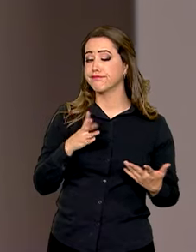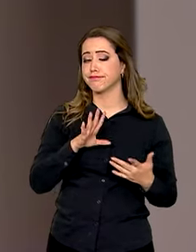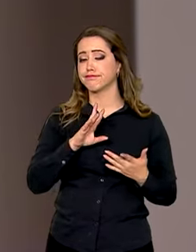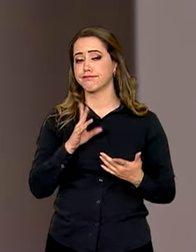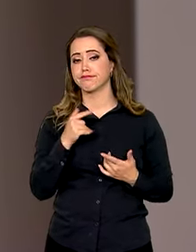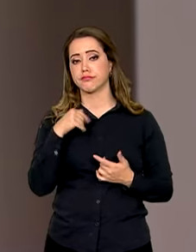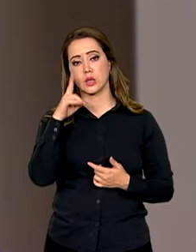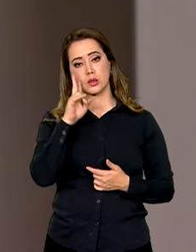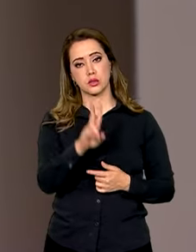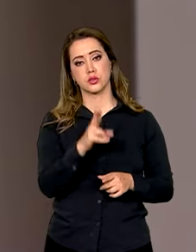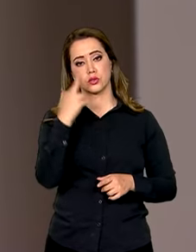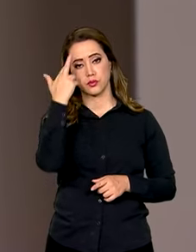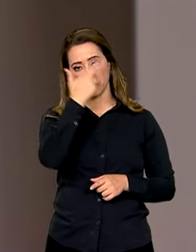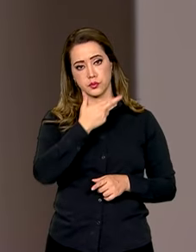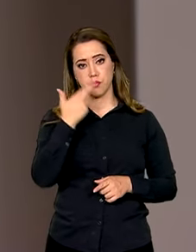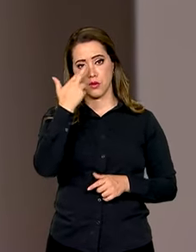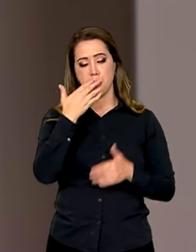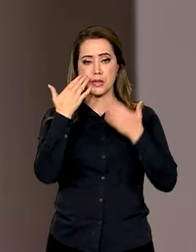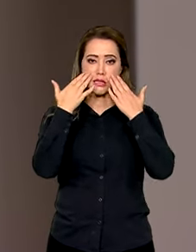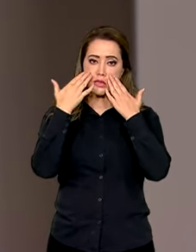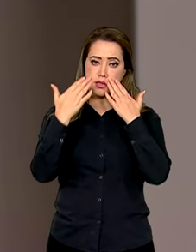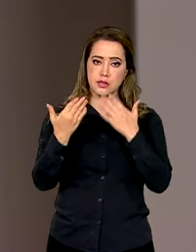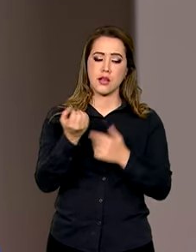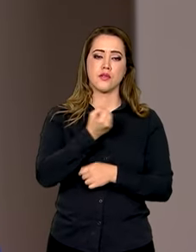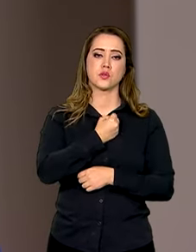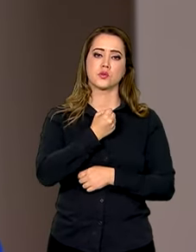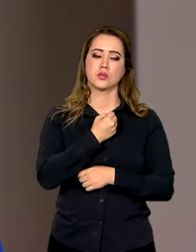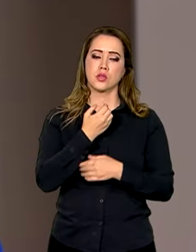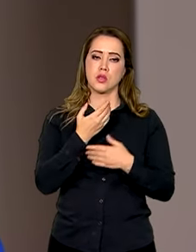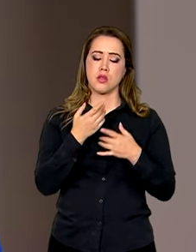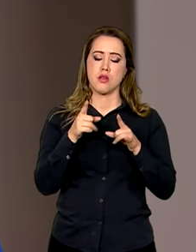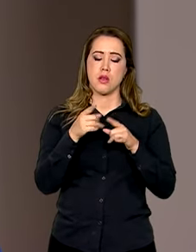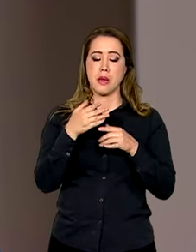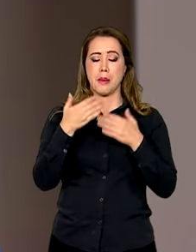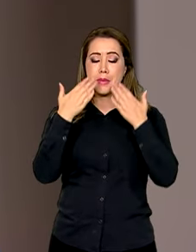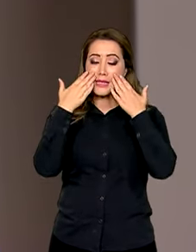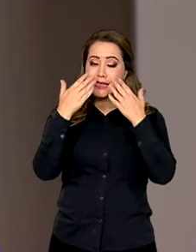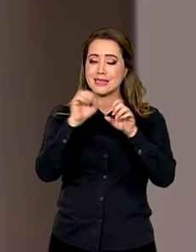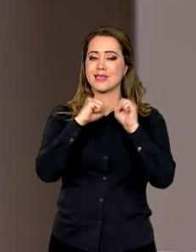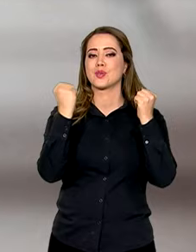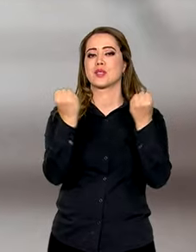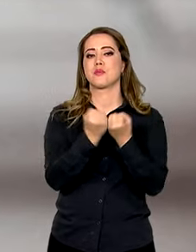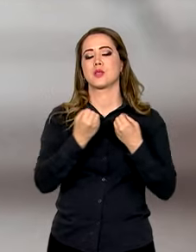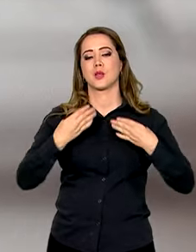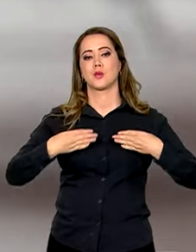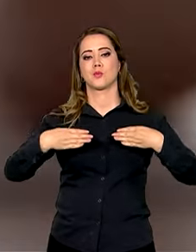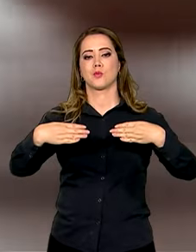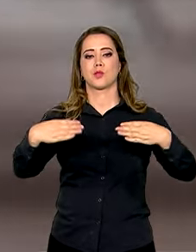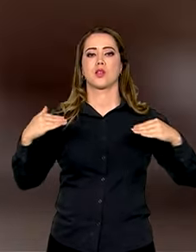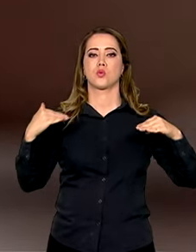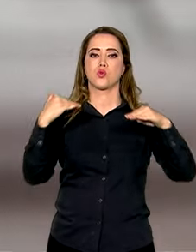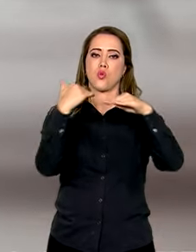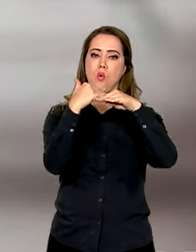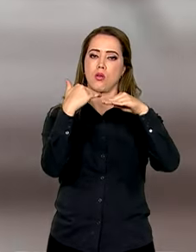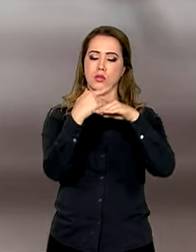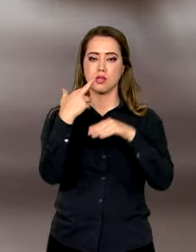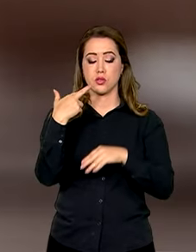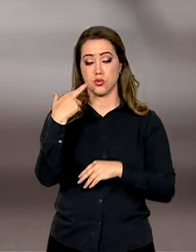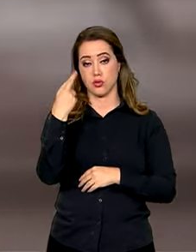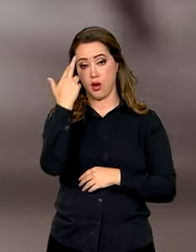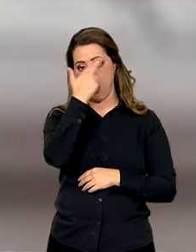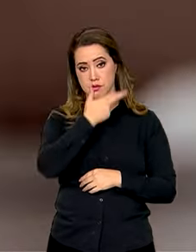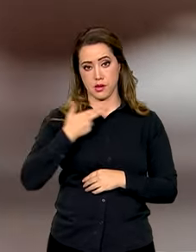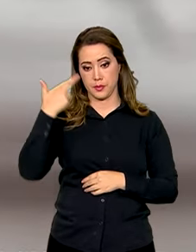Os dados foram apresentados em um seminário promovido pelo Ministério da Igualdade Racial. A pesquisa analisou